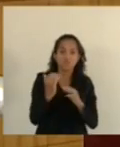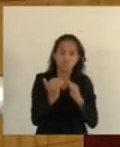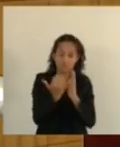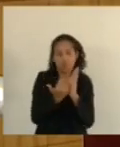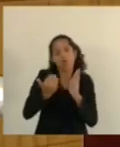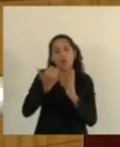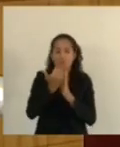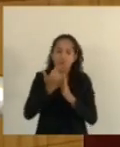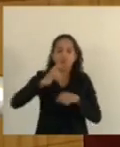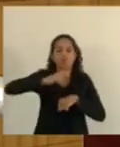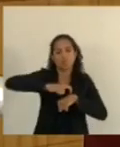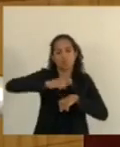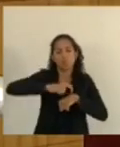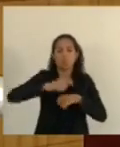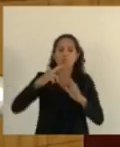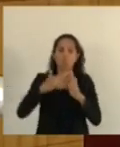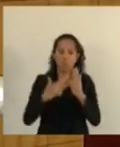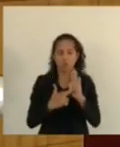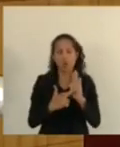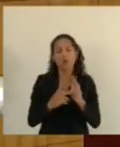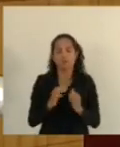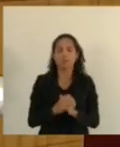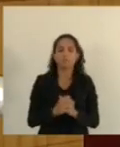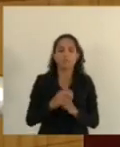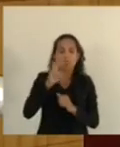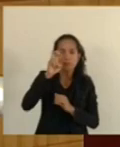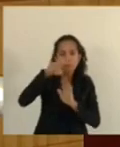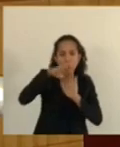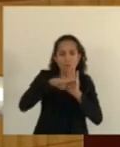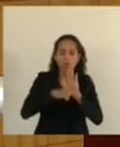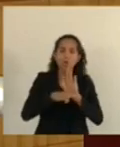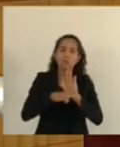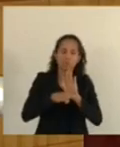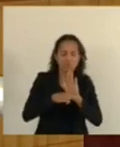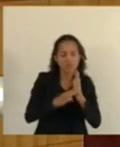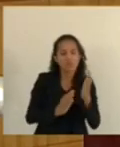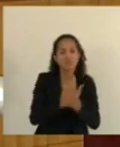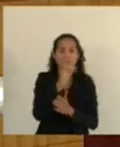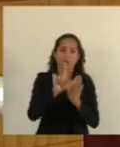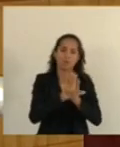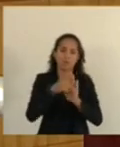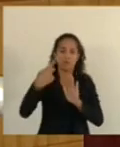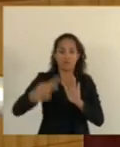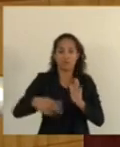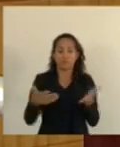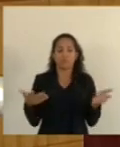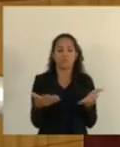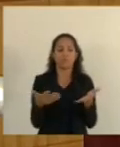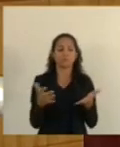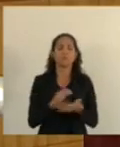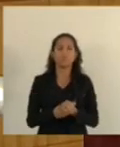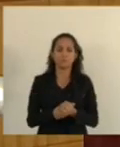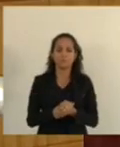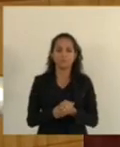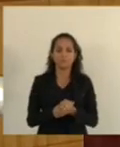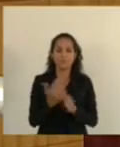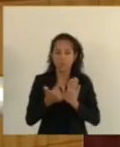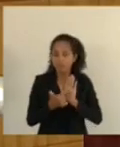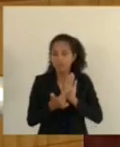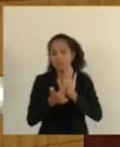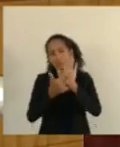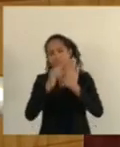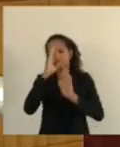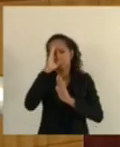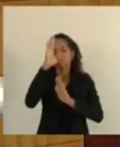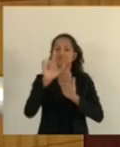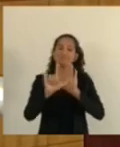do horário regimental cinco projetos de lei foram aprovados aqui no plenário e eu destaco o projeto